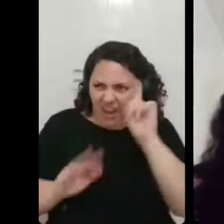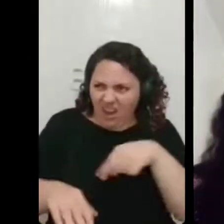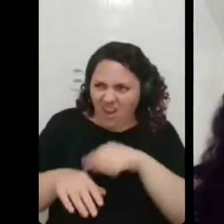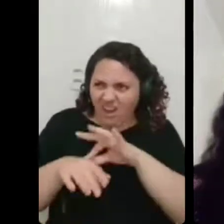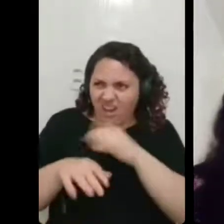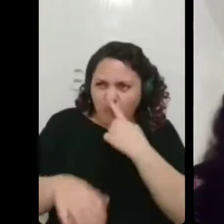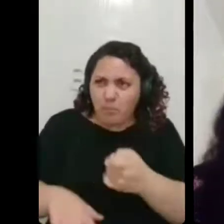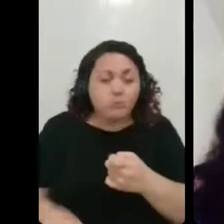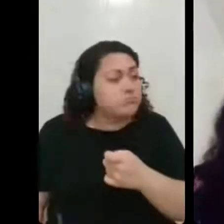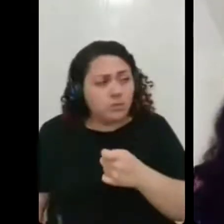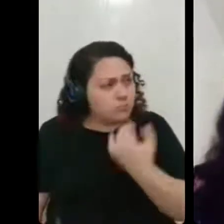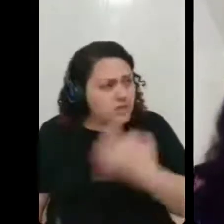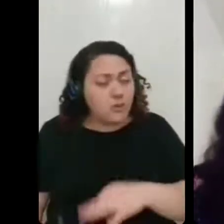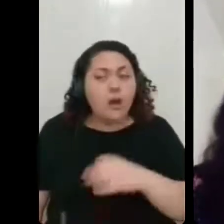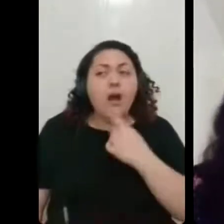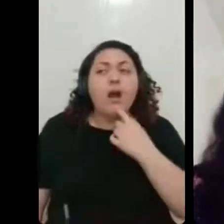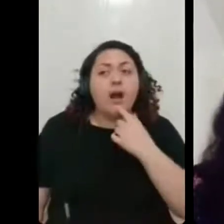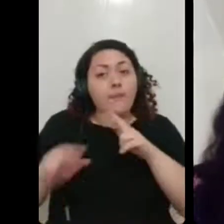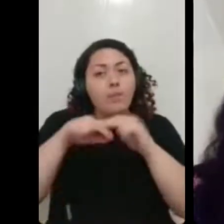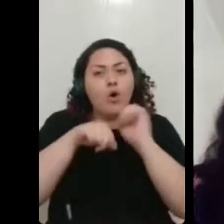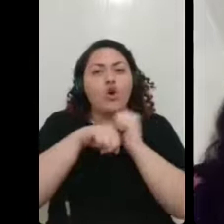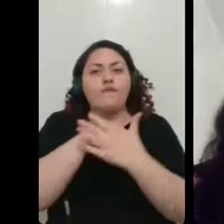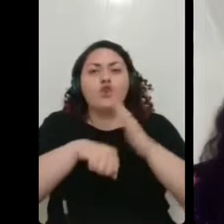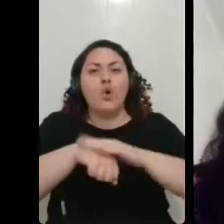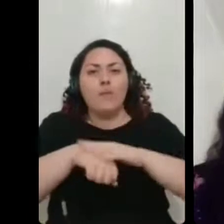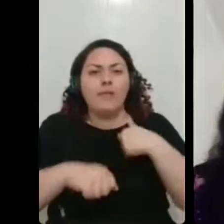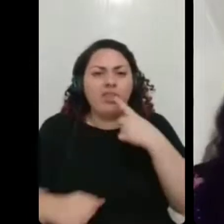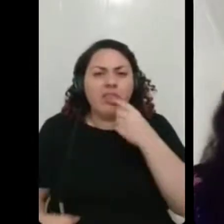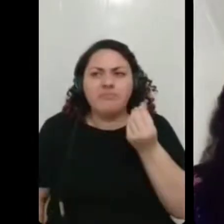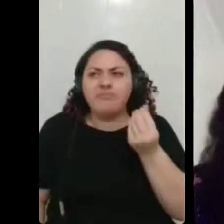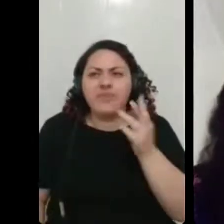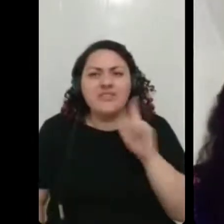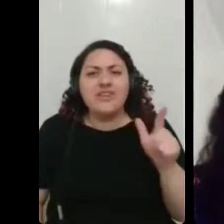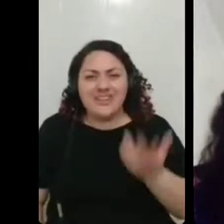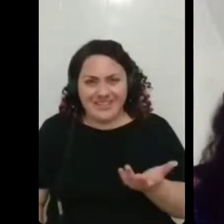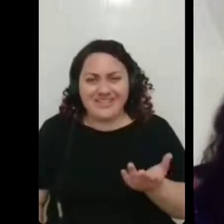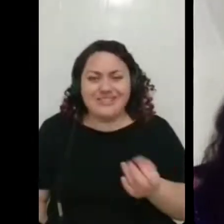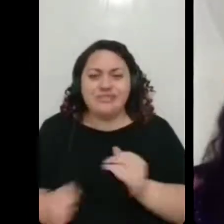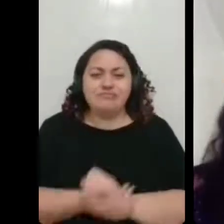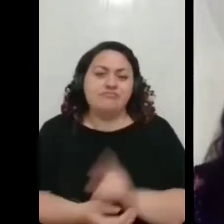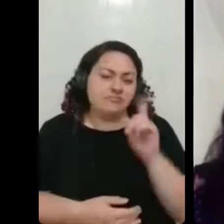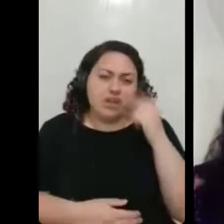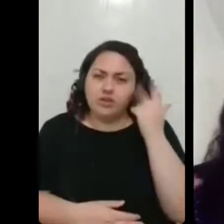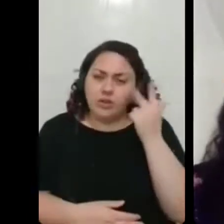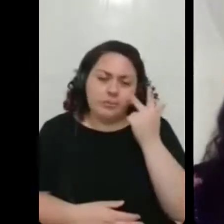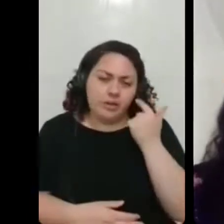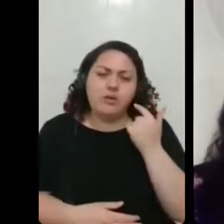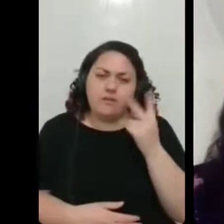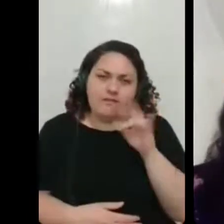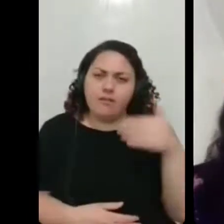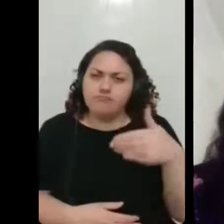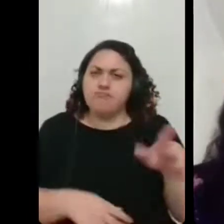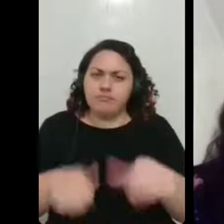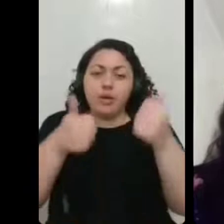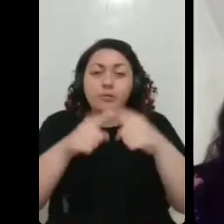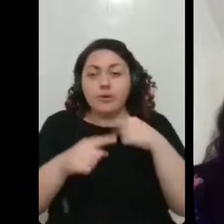Então, isso com relação ao paladar não tem muito o que fazer. Vai passar, porque eu tinha perdido e retomei. Mas,